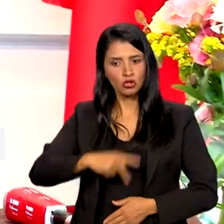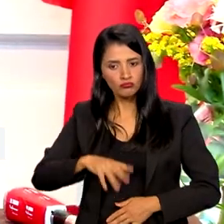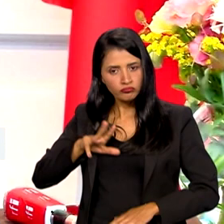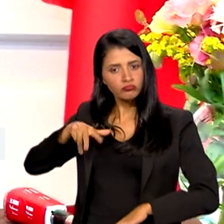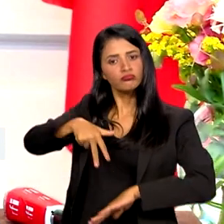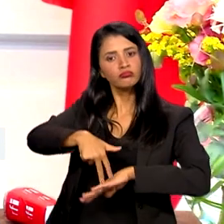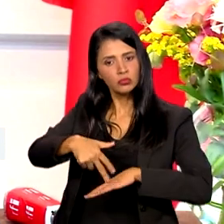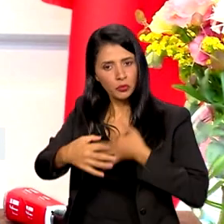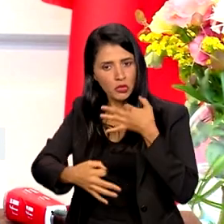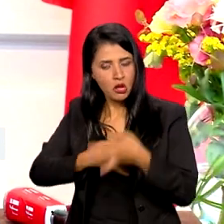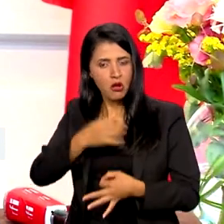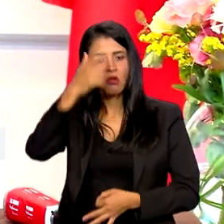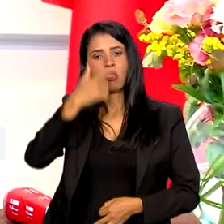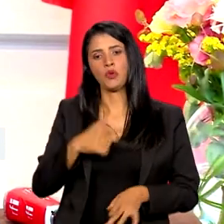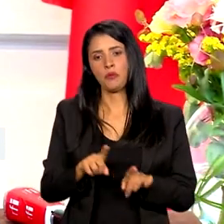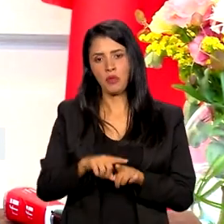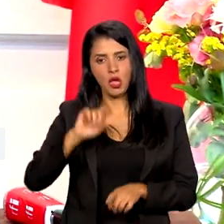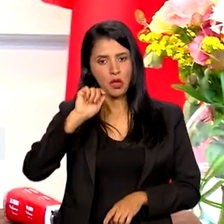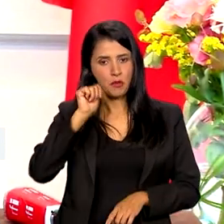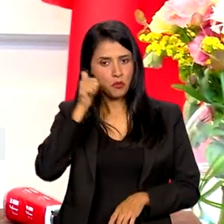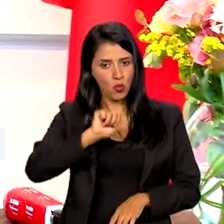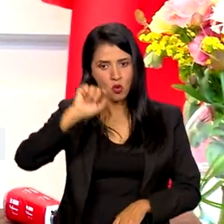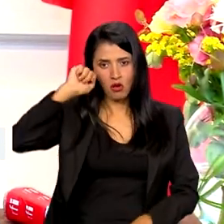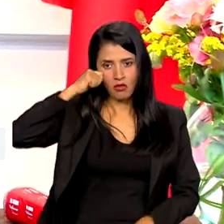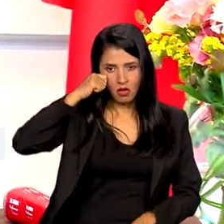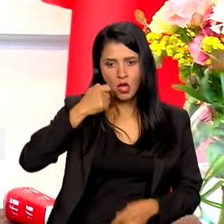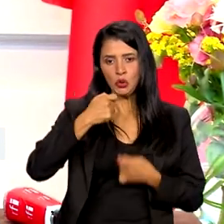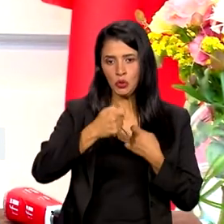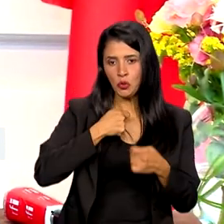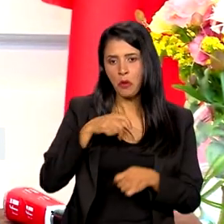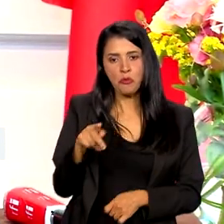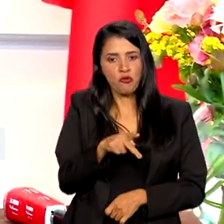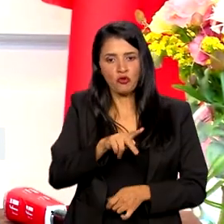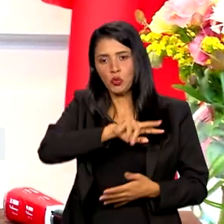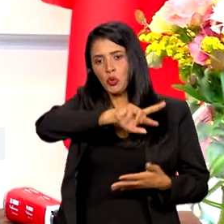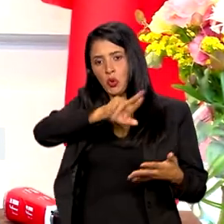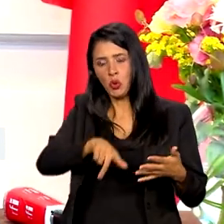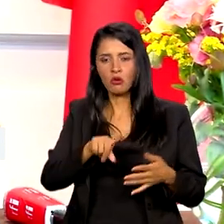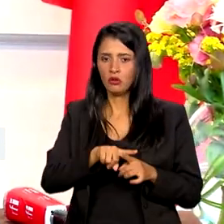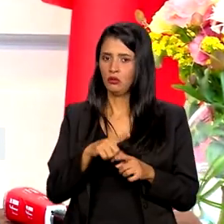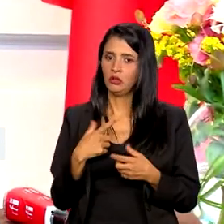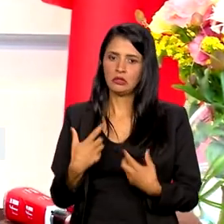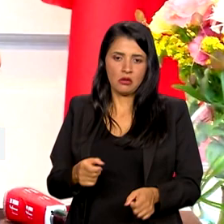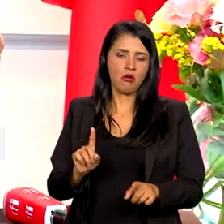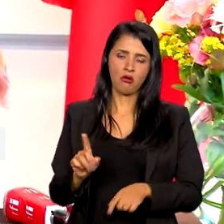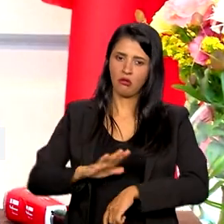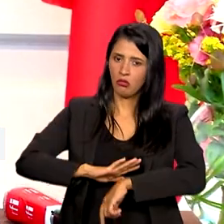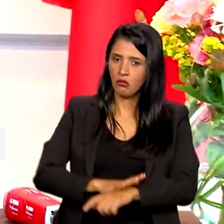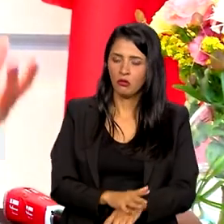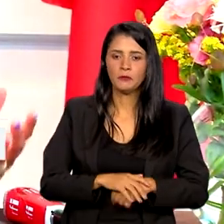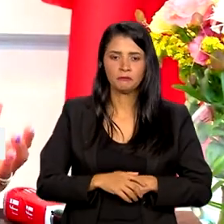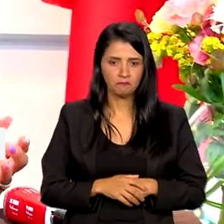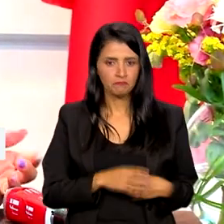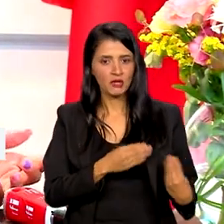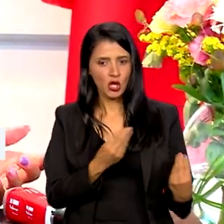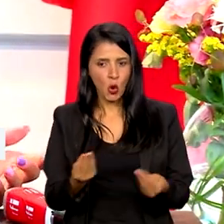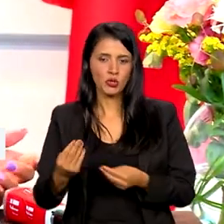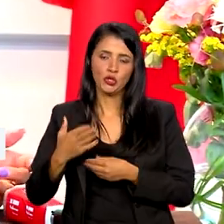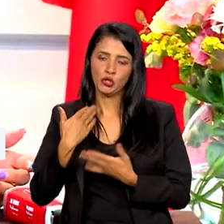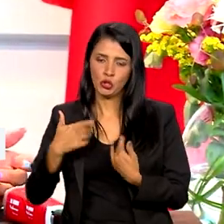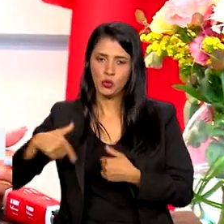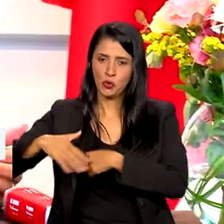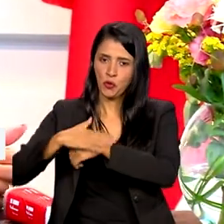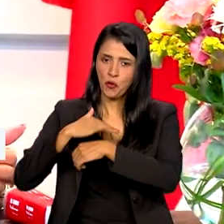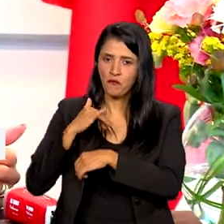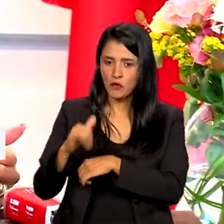mulher negra, e jornalista, professora, enfim, que é inadmissível. Trouxemos isso para ela e contamos a ela que